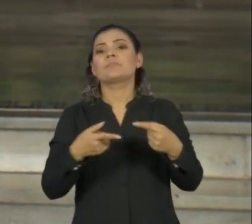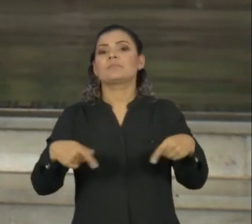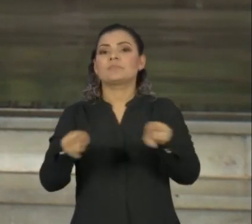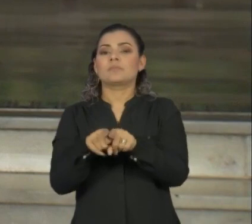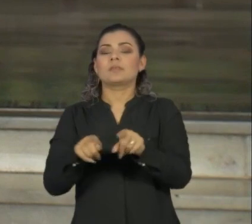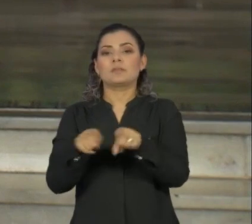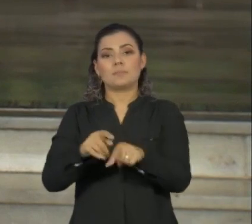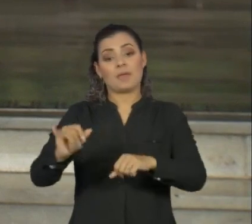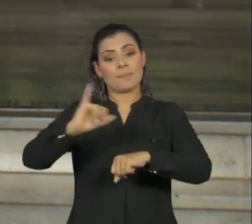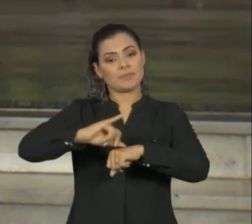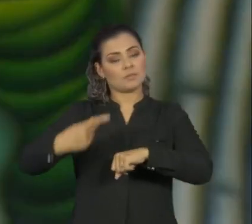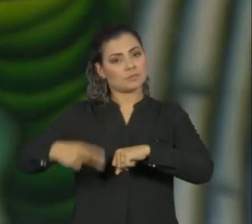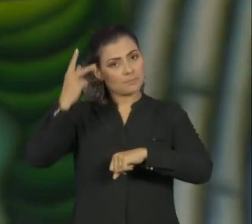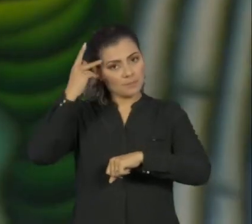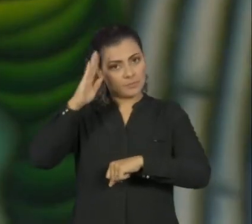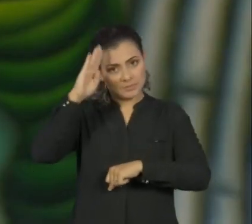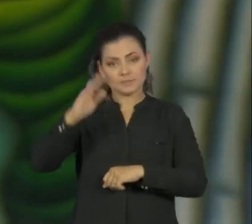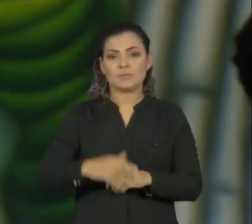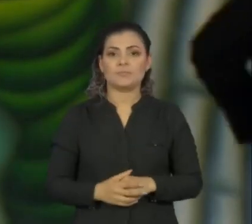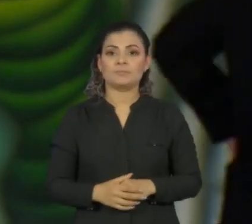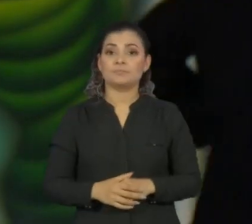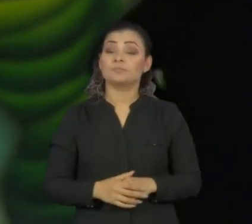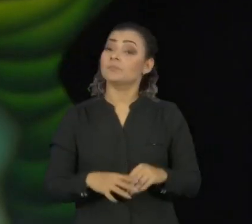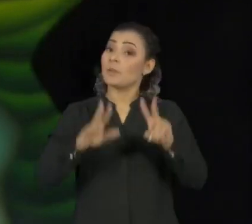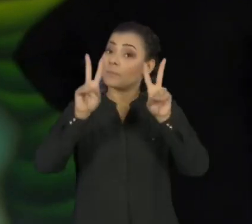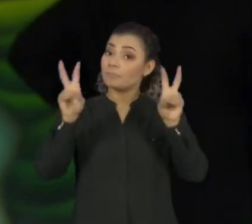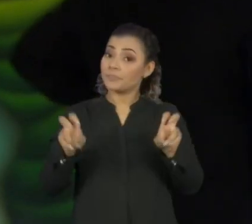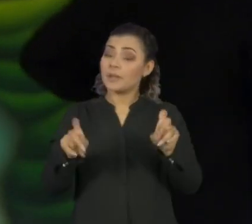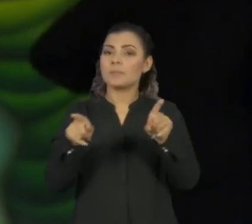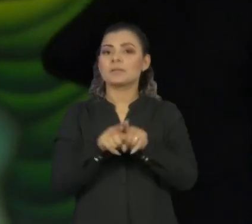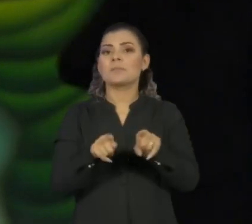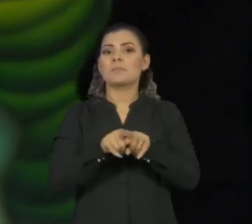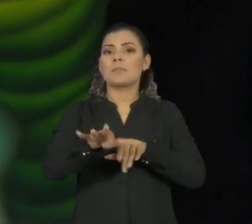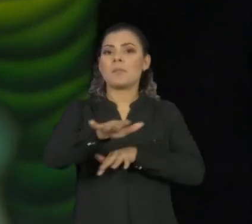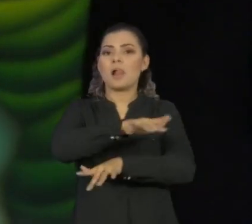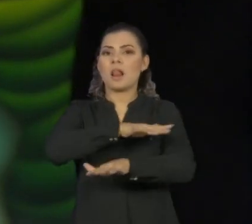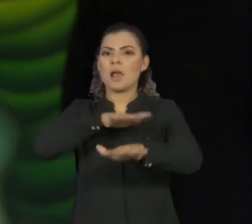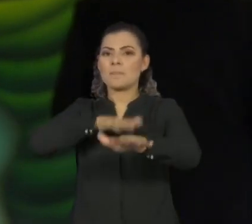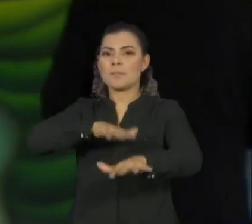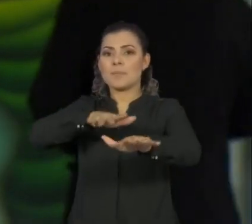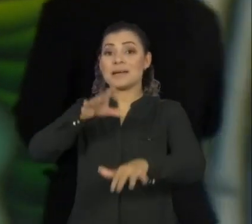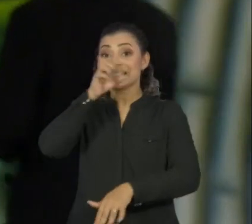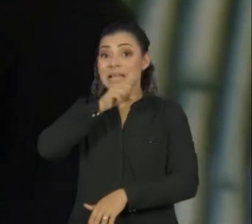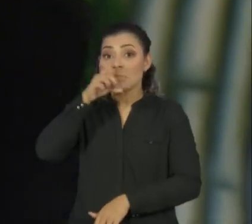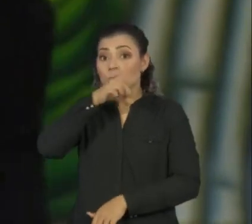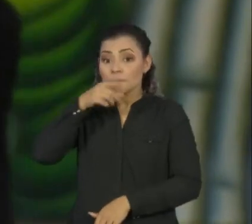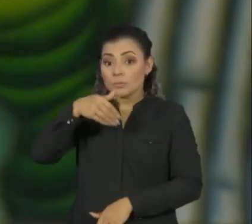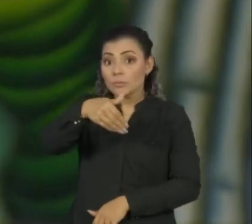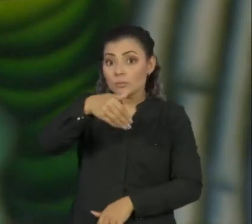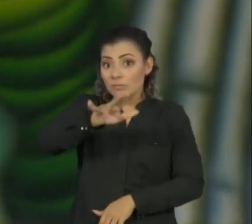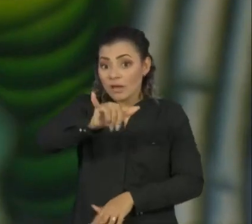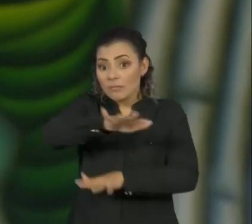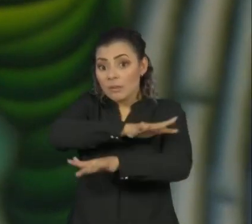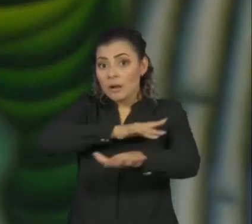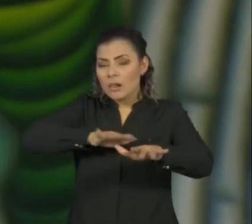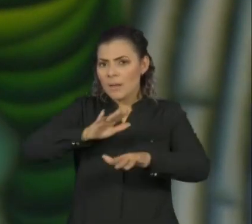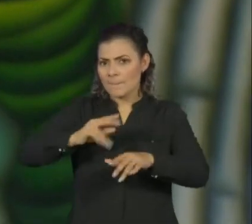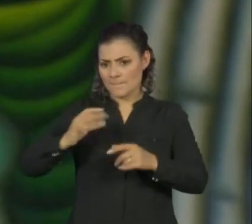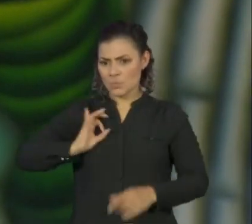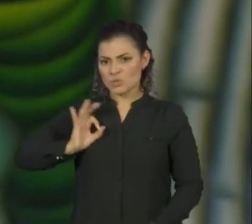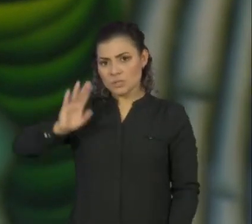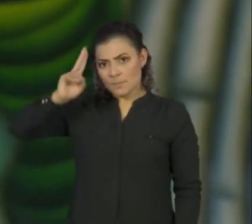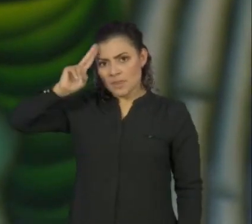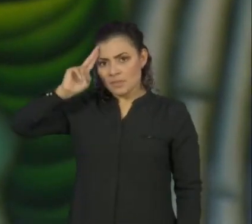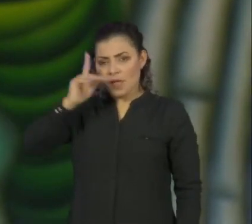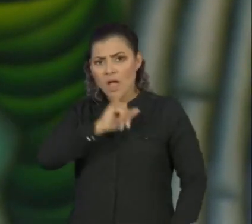a prefeitura da capital de São Paulo. Em relação às manifestações previstas para este final de semana, a polícia militar disse que